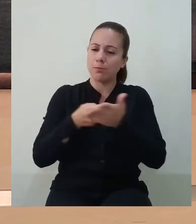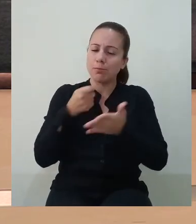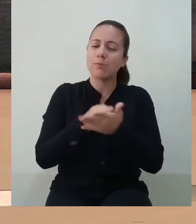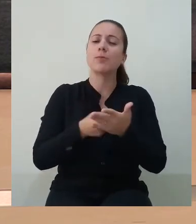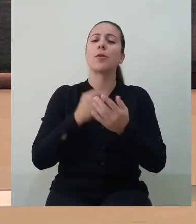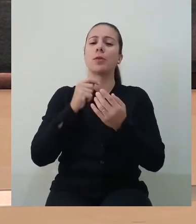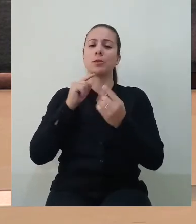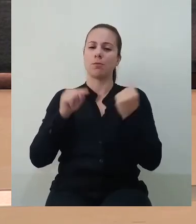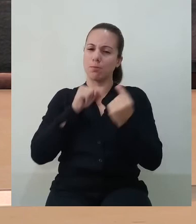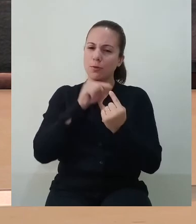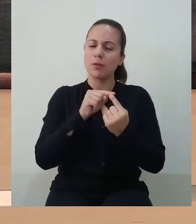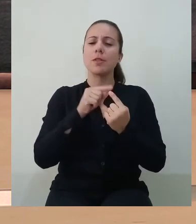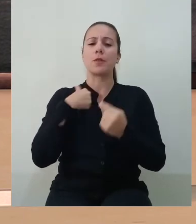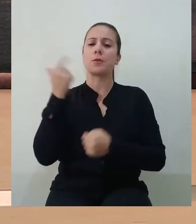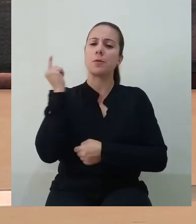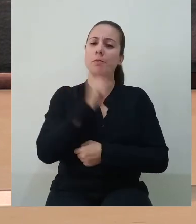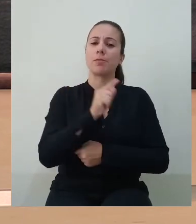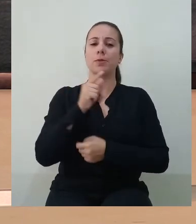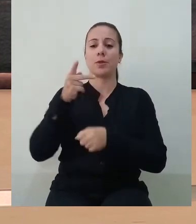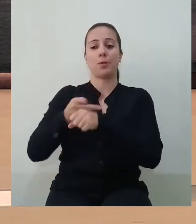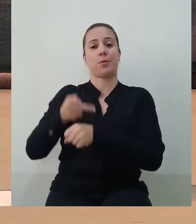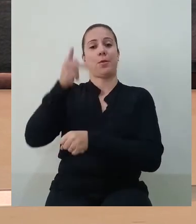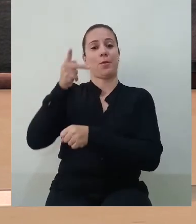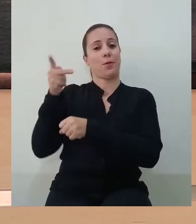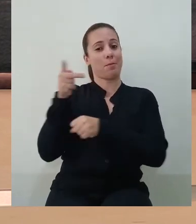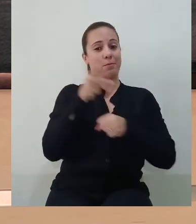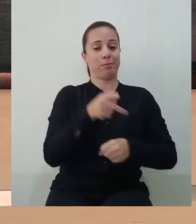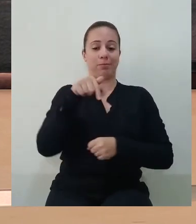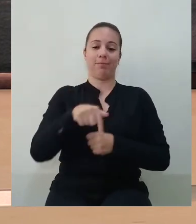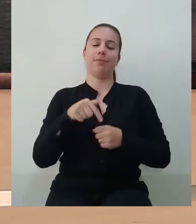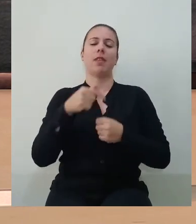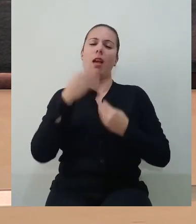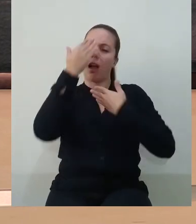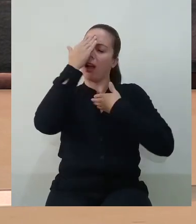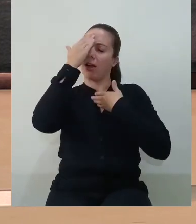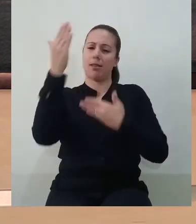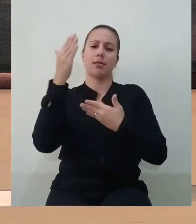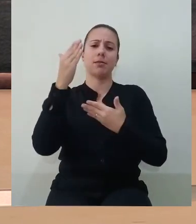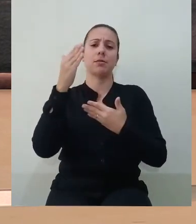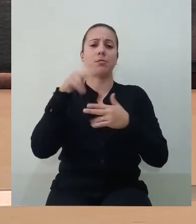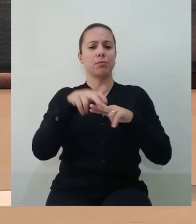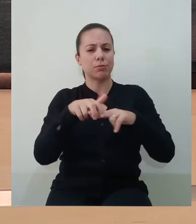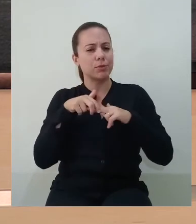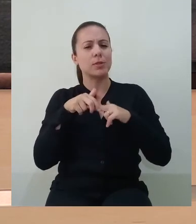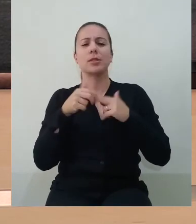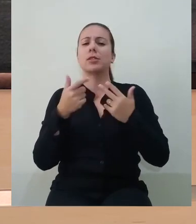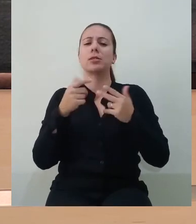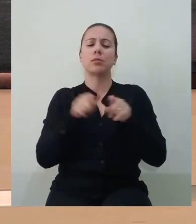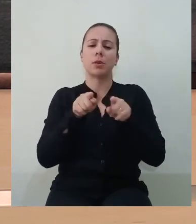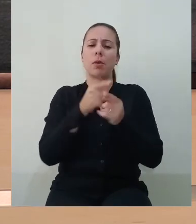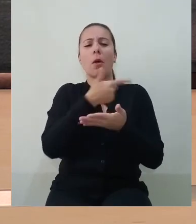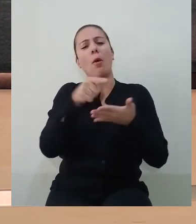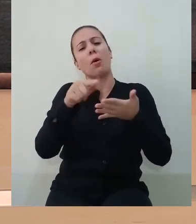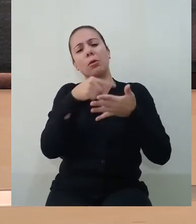determinação, enfim, muita luta, nós trouxemos o troféu para casa. Eu sou grato imensamente por isso,